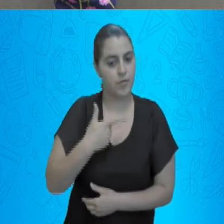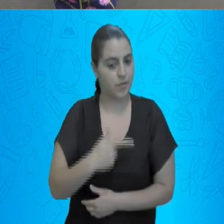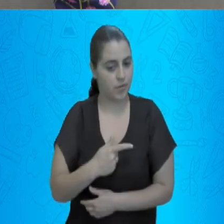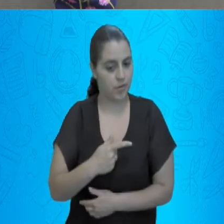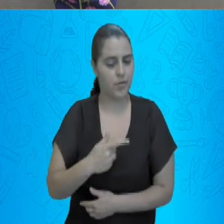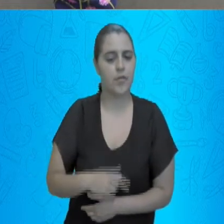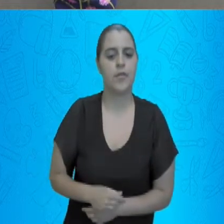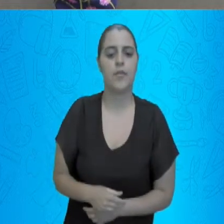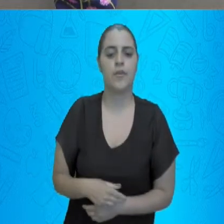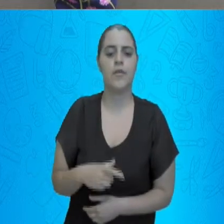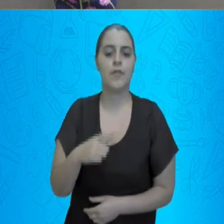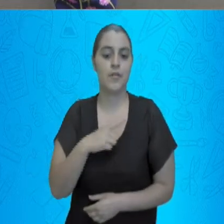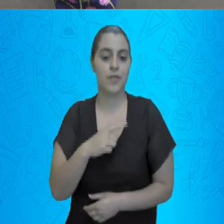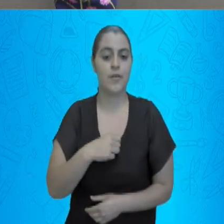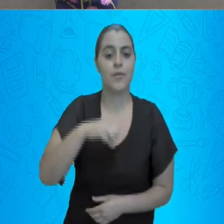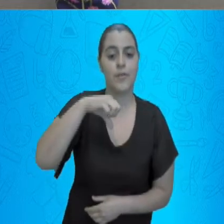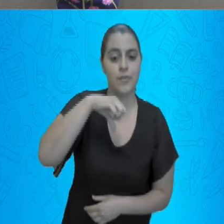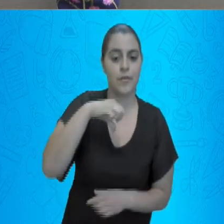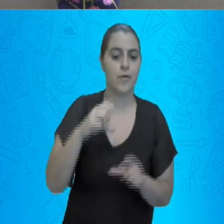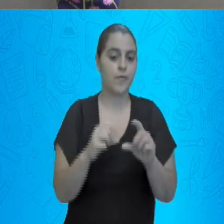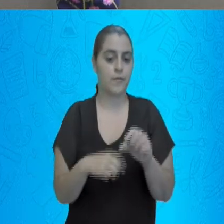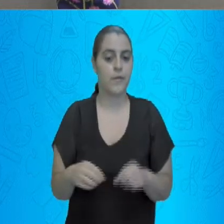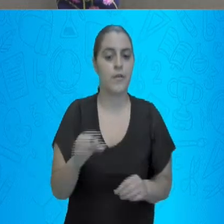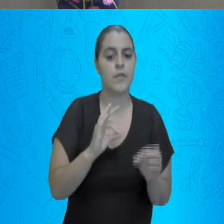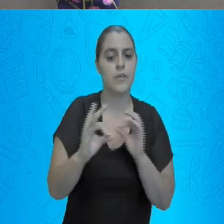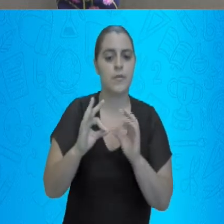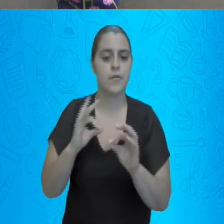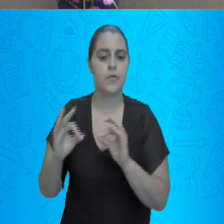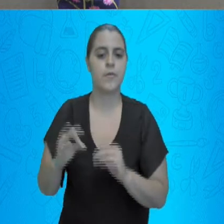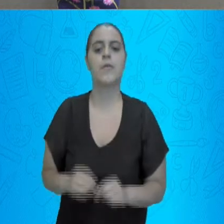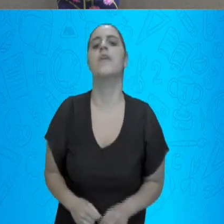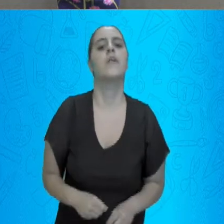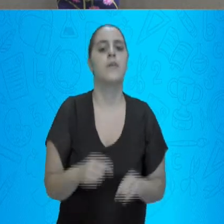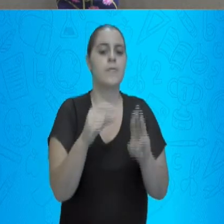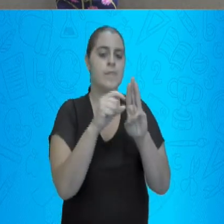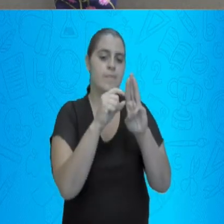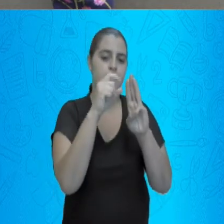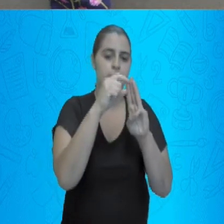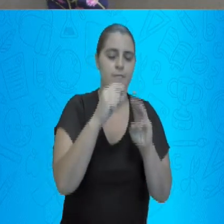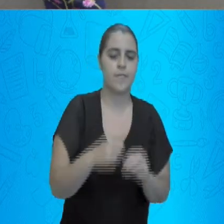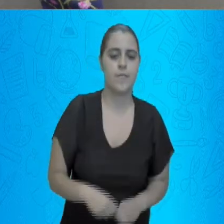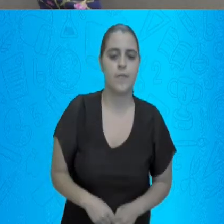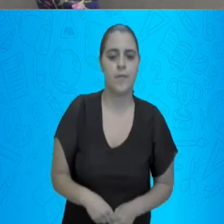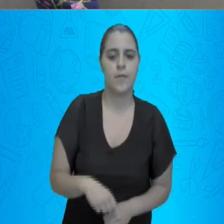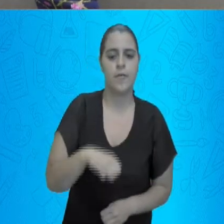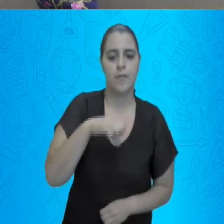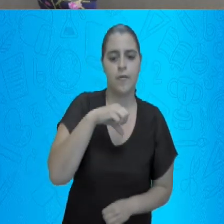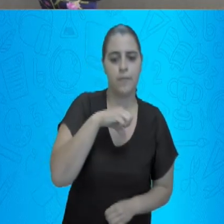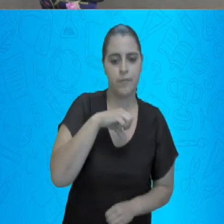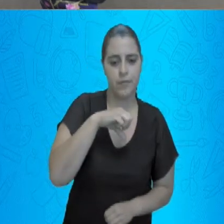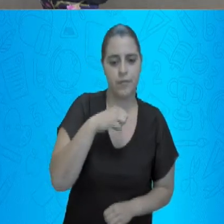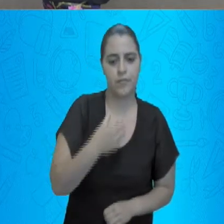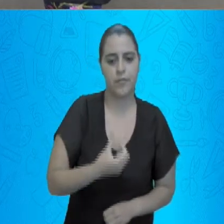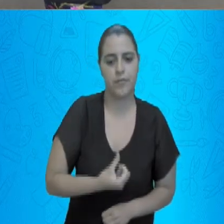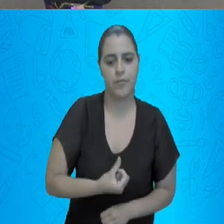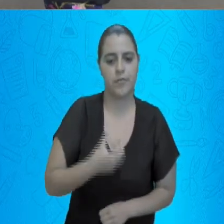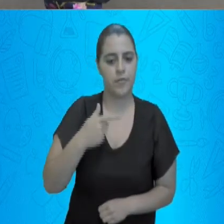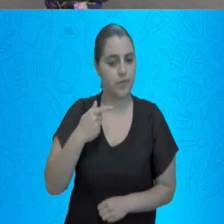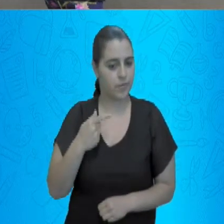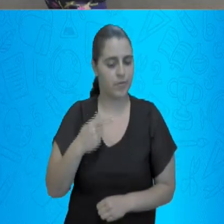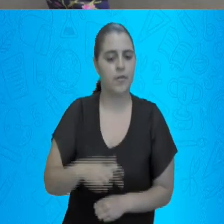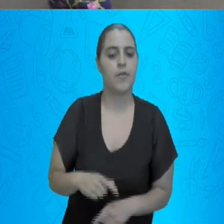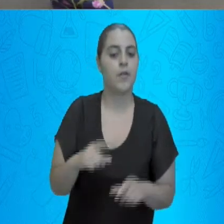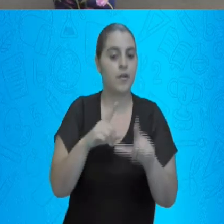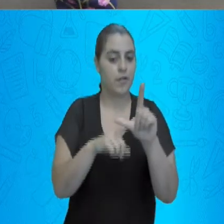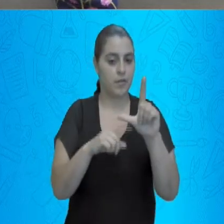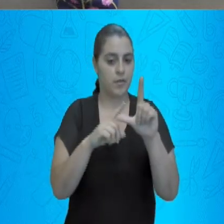E eu já tenho 9 aqui na ordem das centenas. Então, eu vou colocar 967. A letra E.